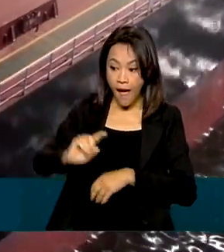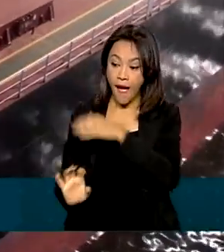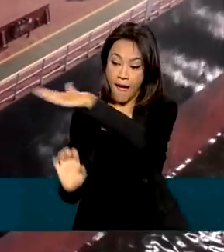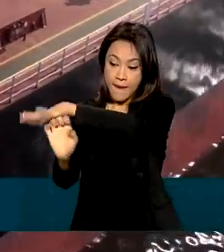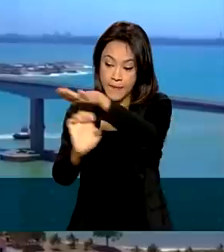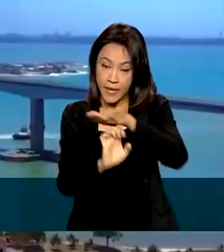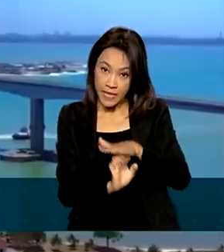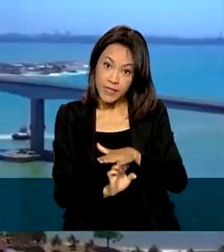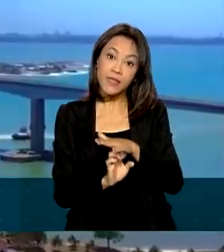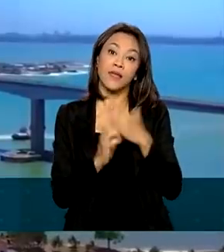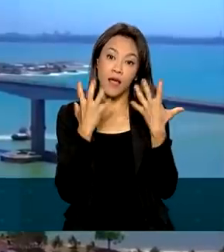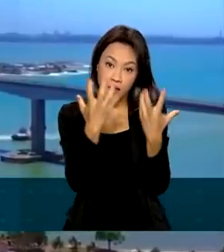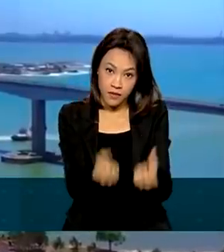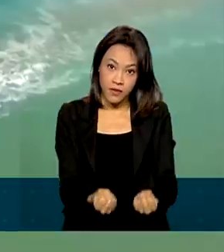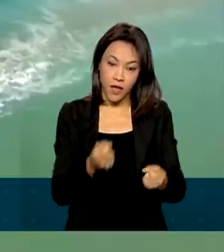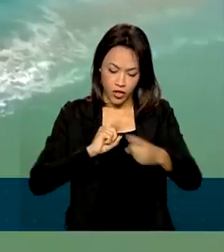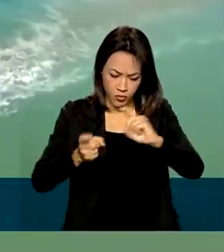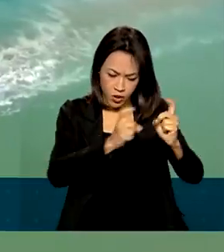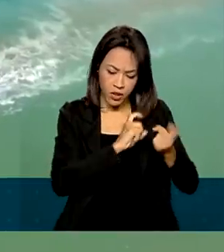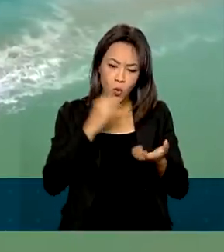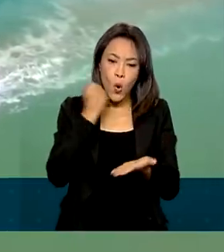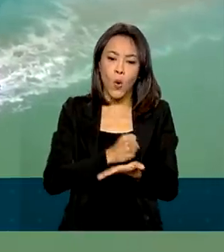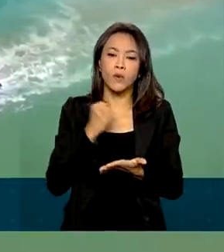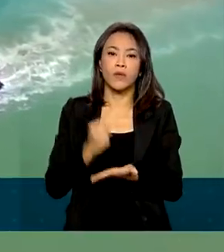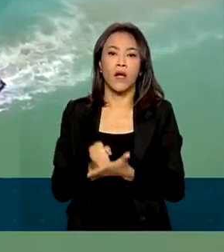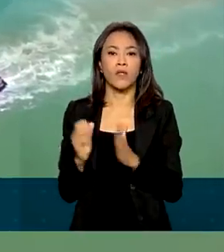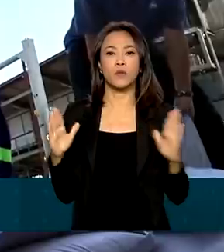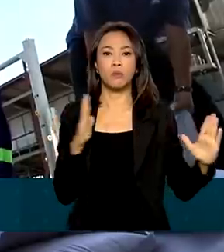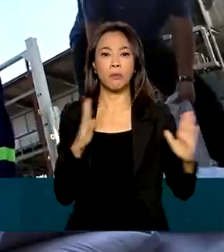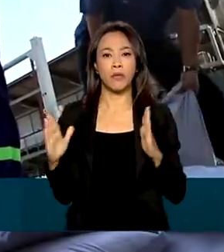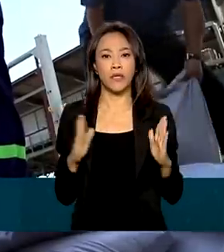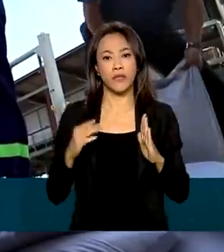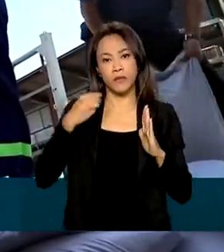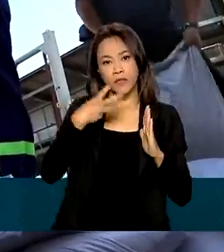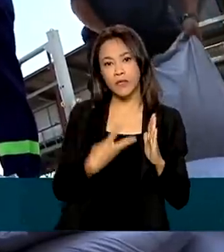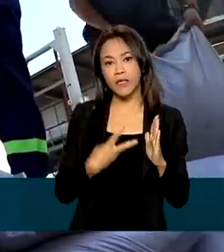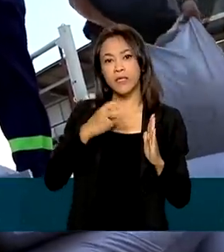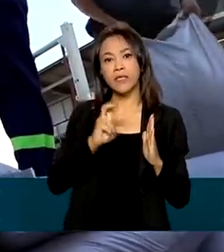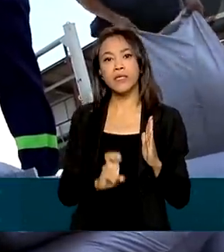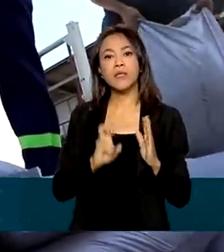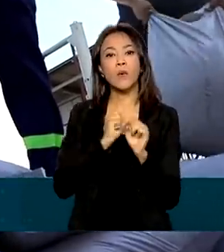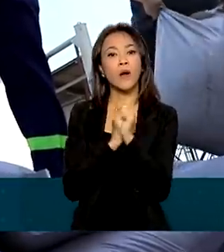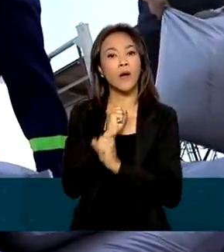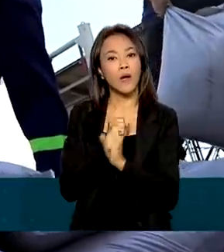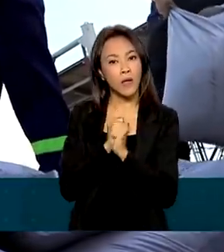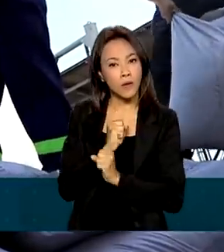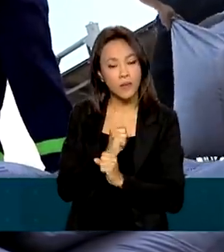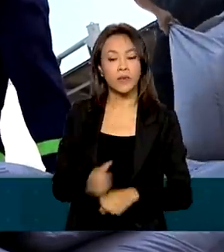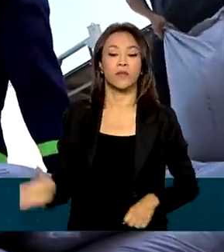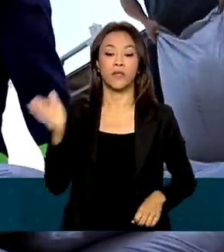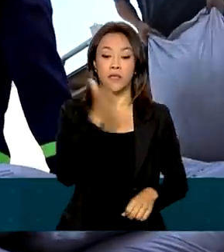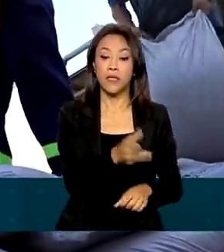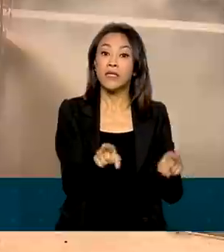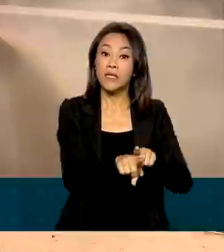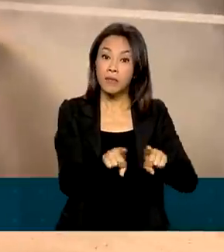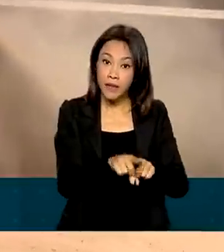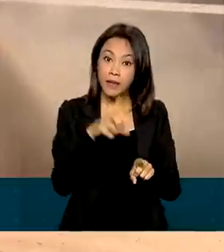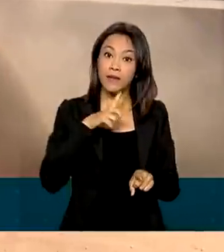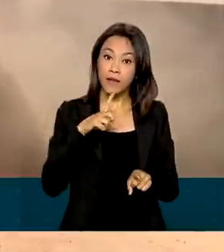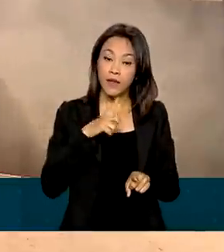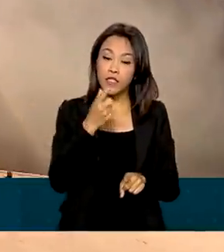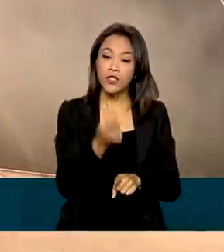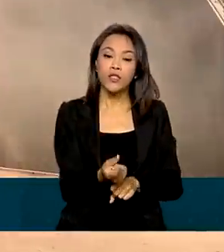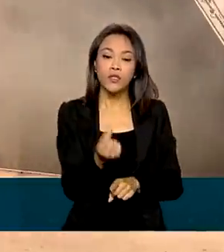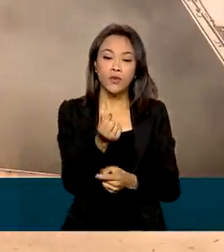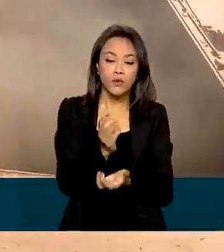companhia Docas terá contrato com duração de 35 anos. Também estão previstos investimentos